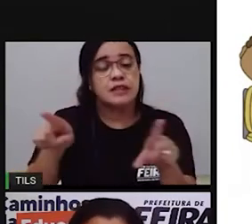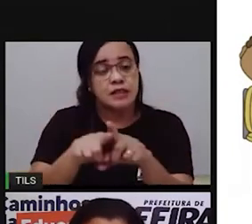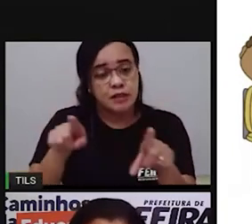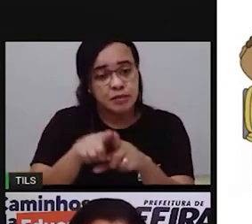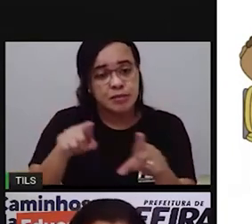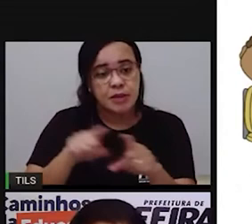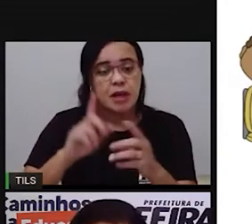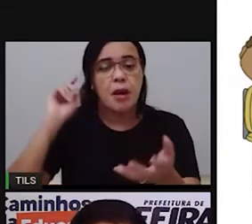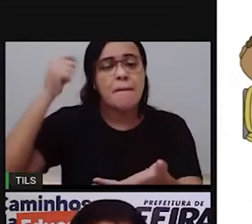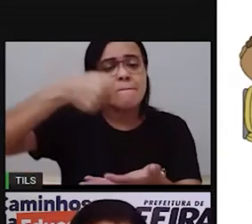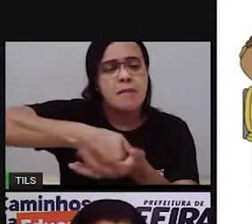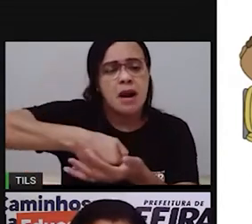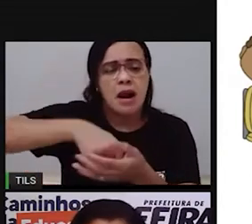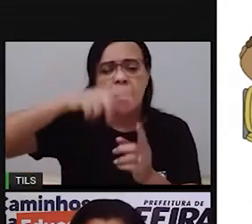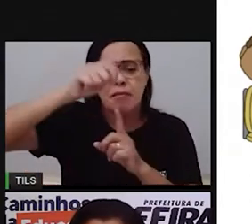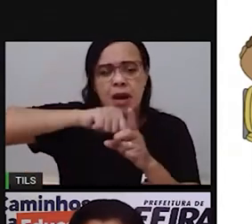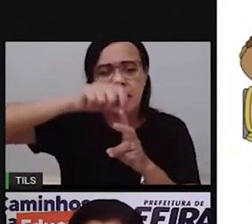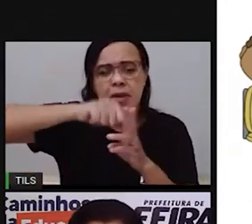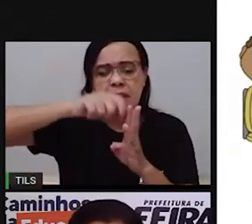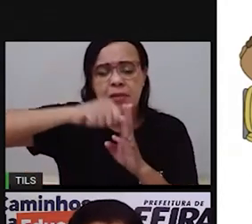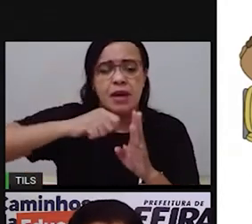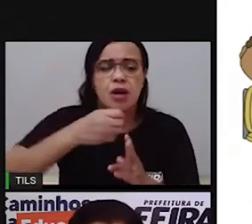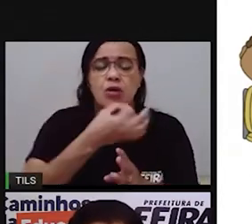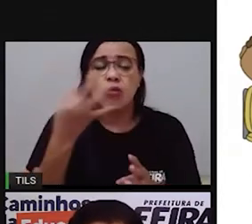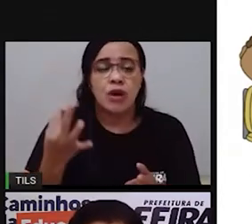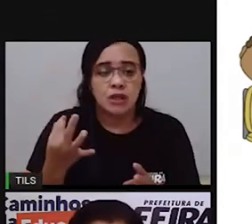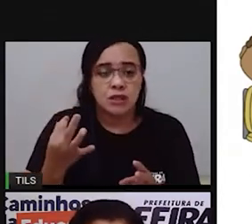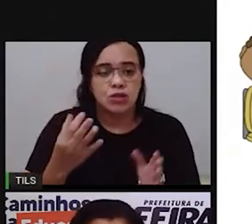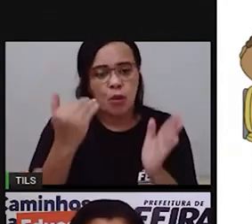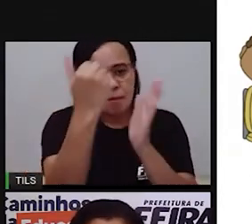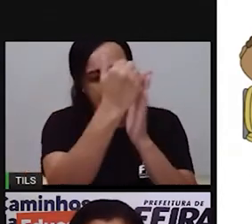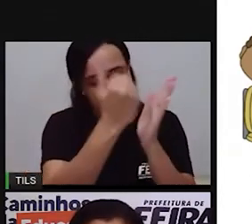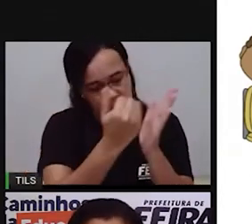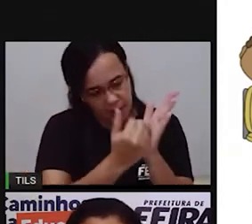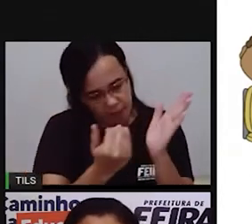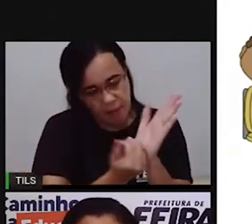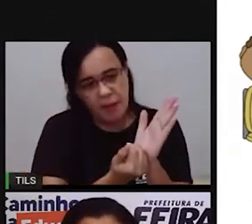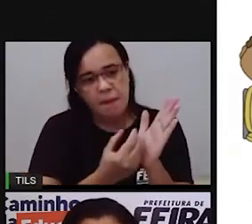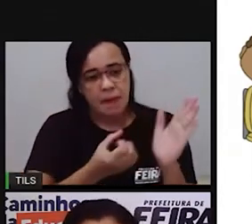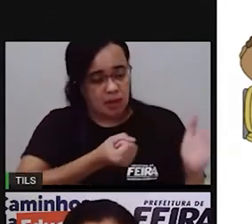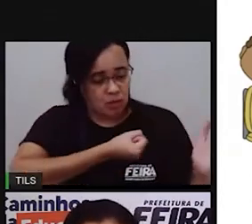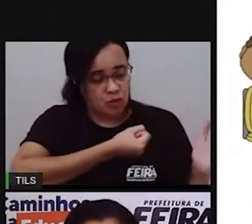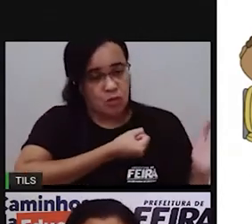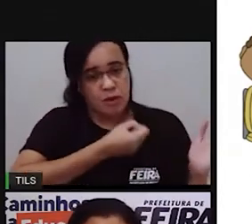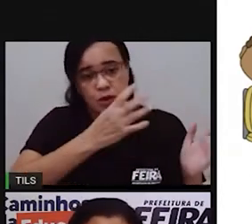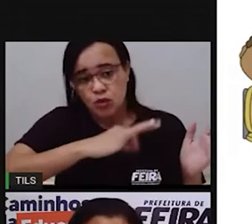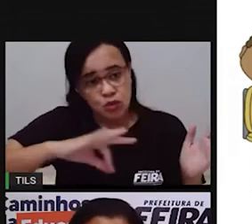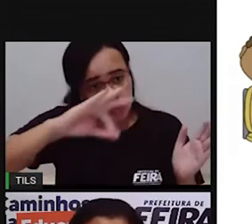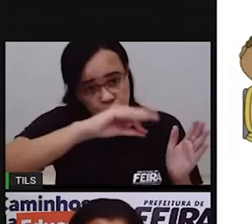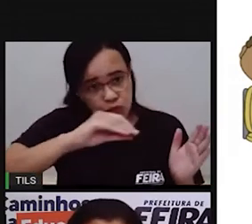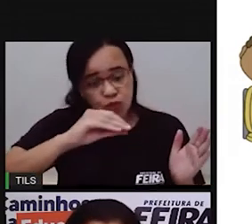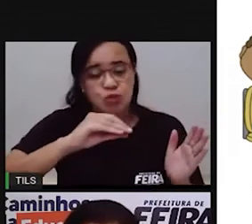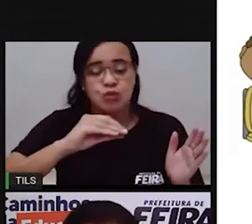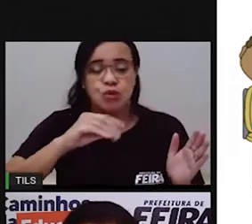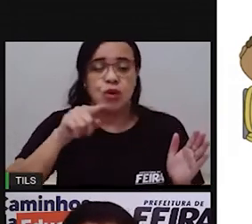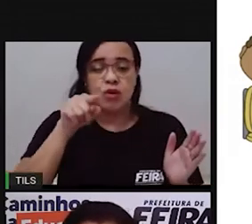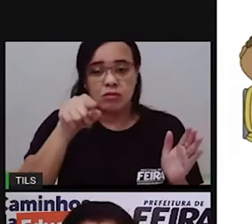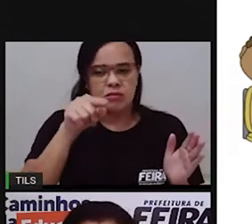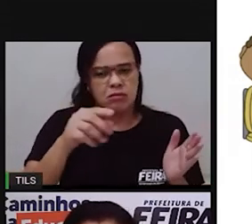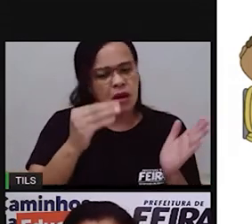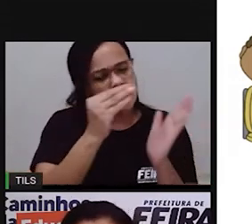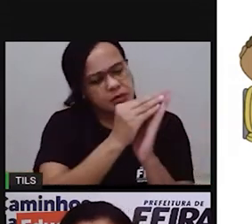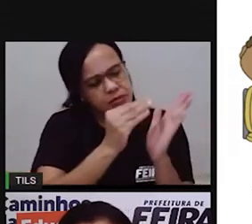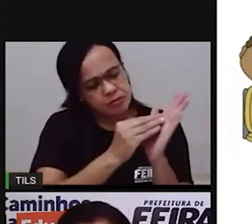através de um desenho ou da escrita de números representando a quantidade de água